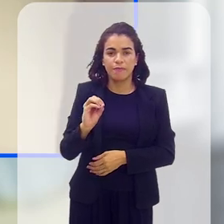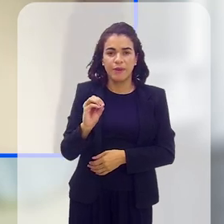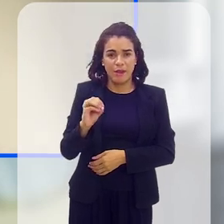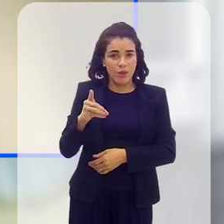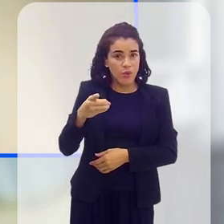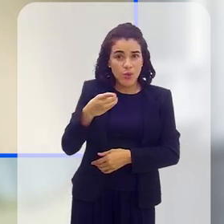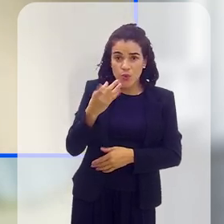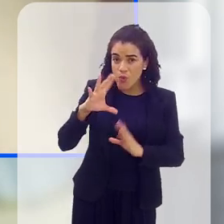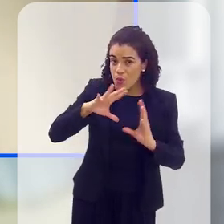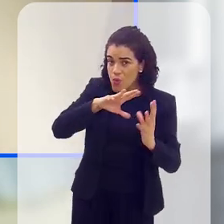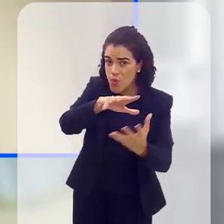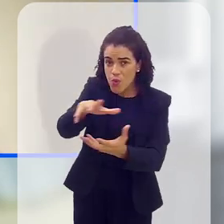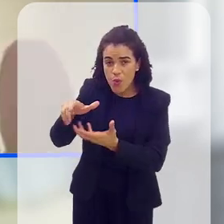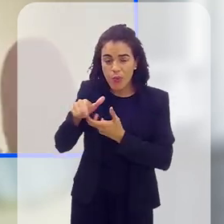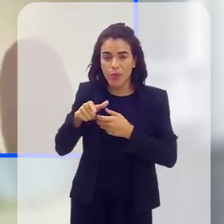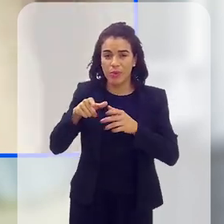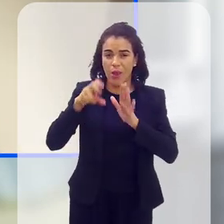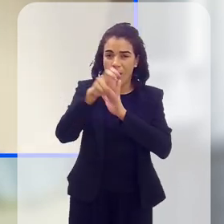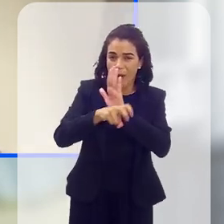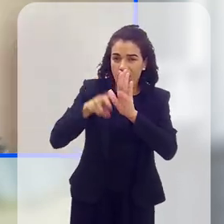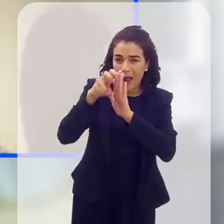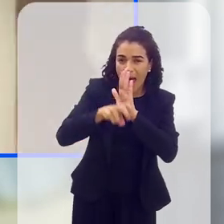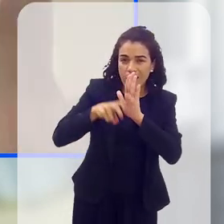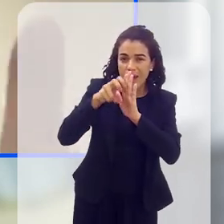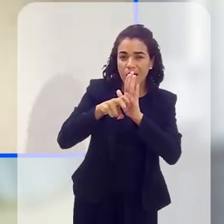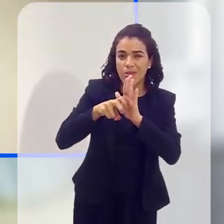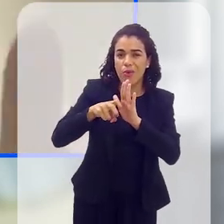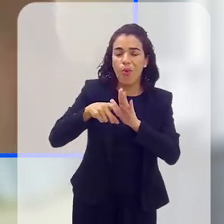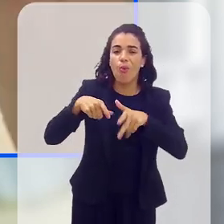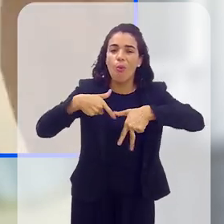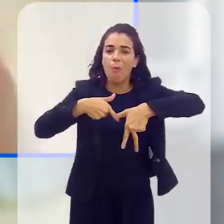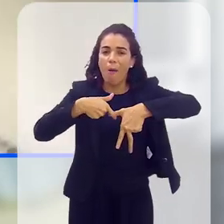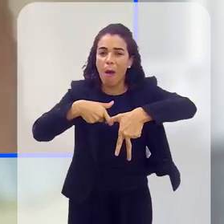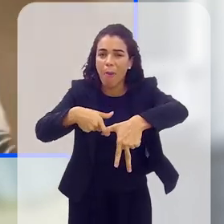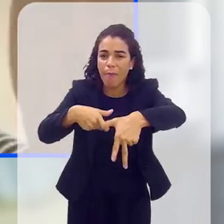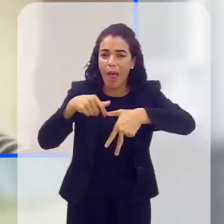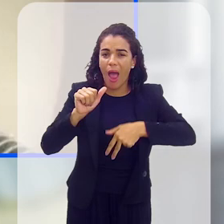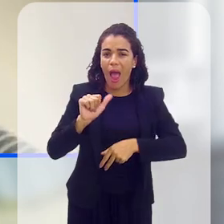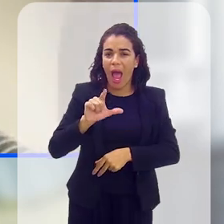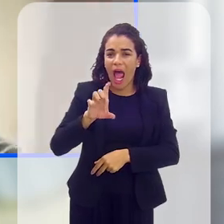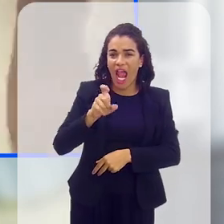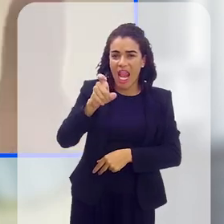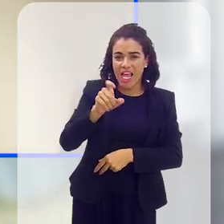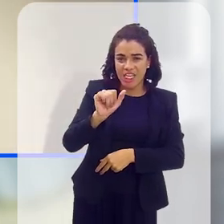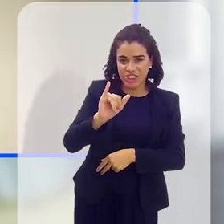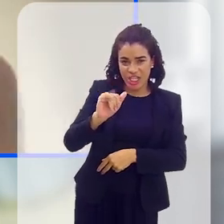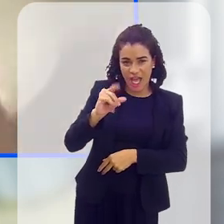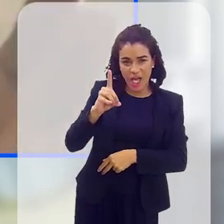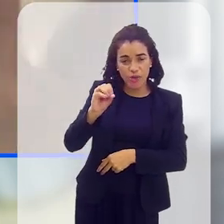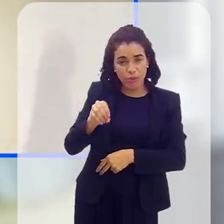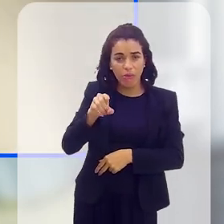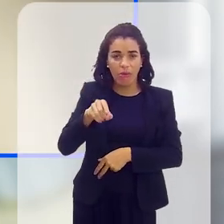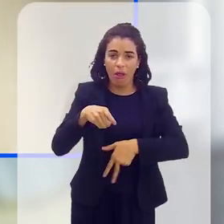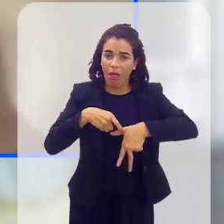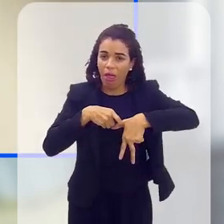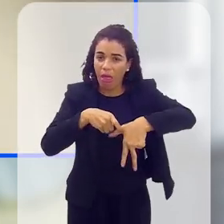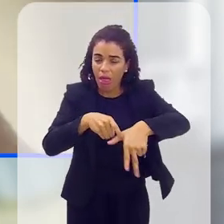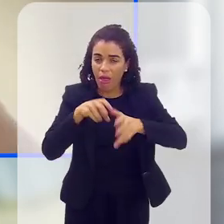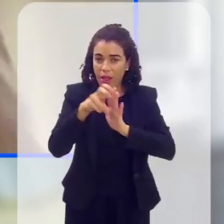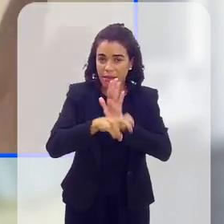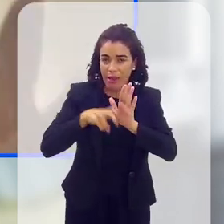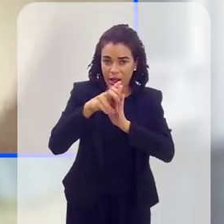onde o cadeirante, o aleijado é o cadeirante, onde o cegueta é o cego, onde